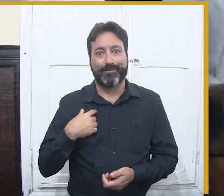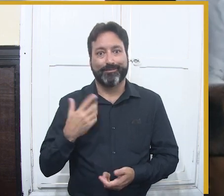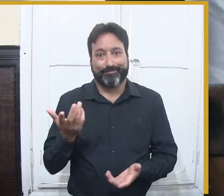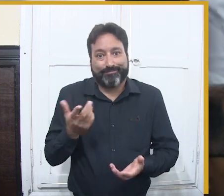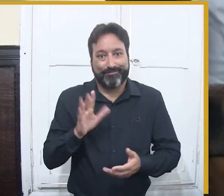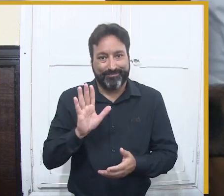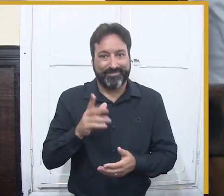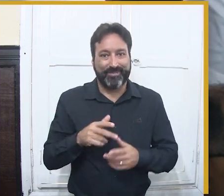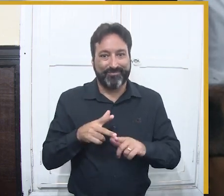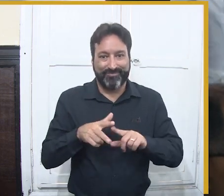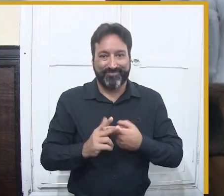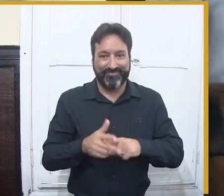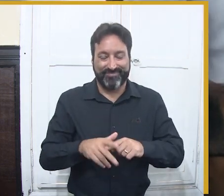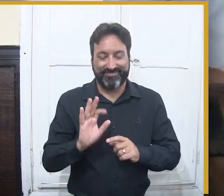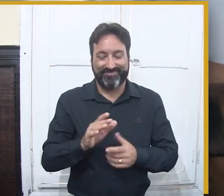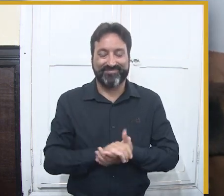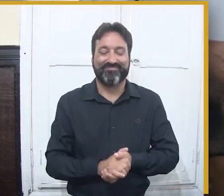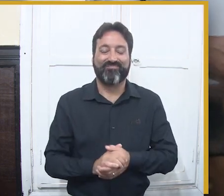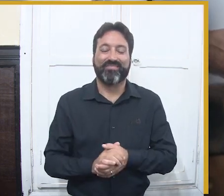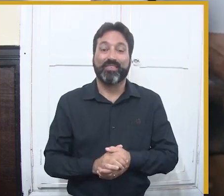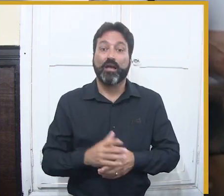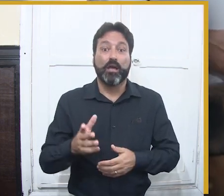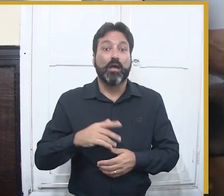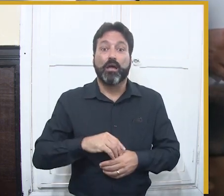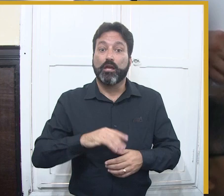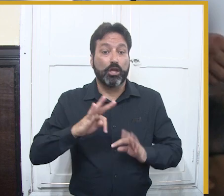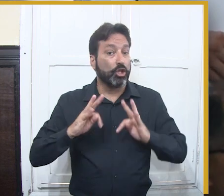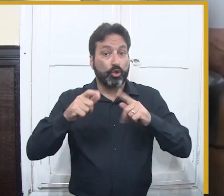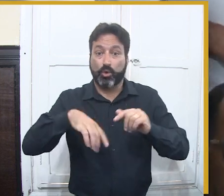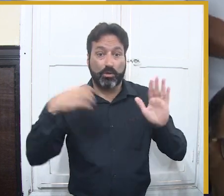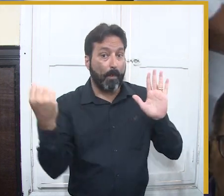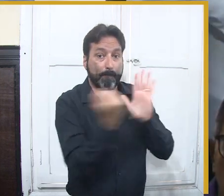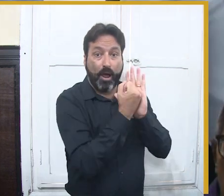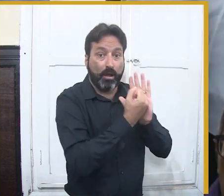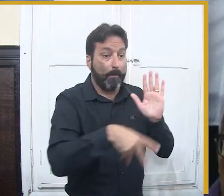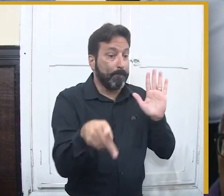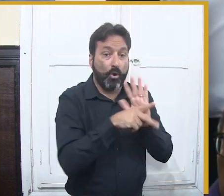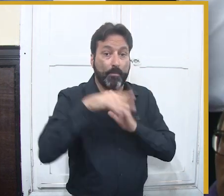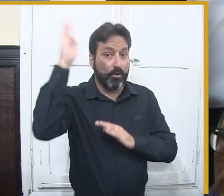que Campina Grande tem onde você for e todas...